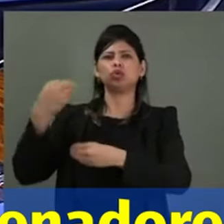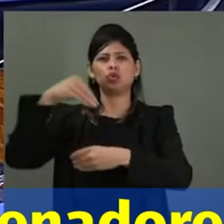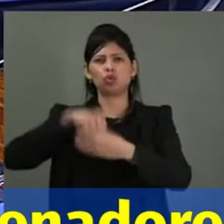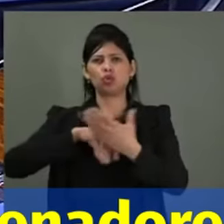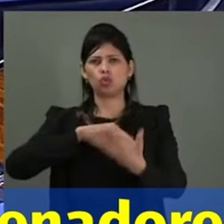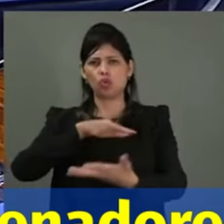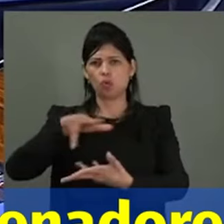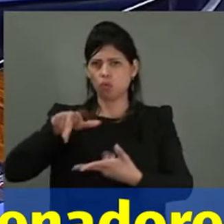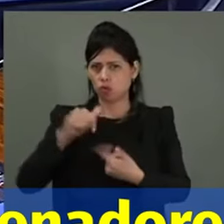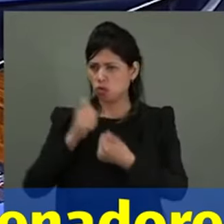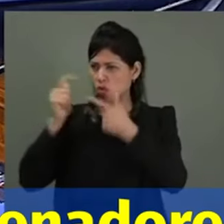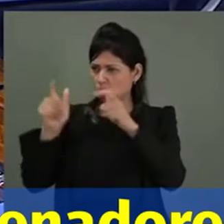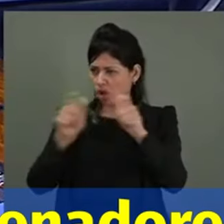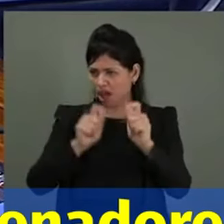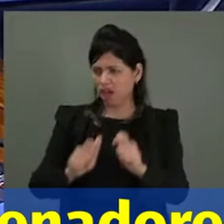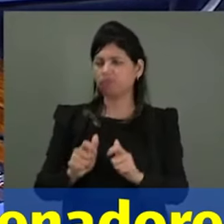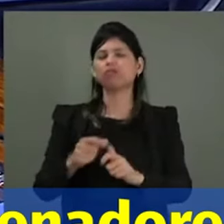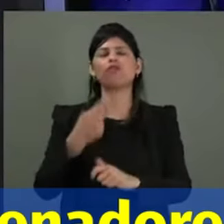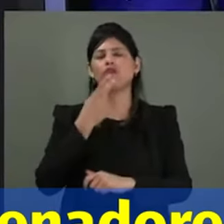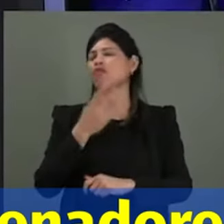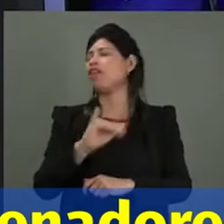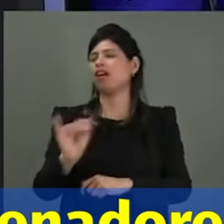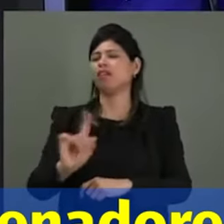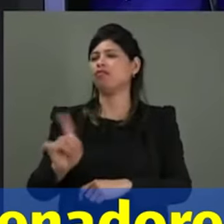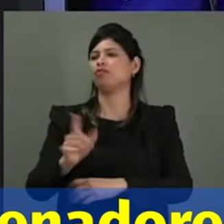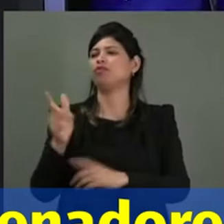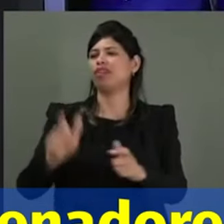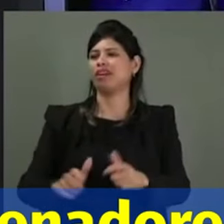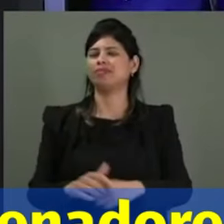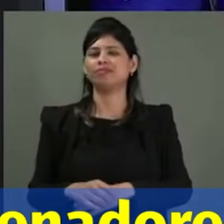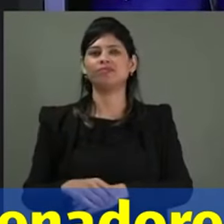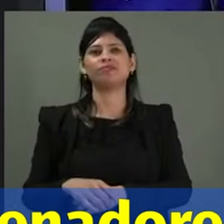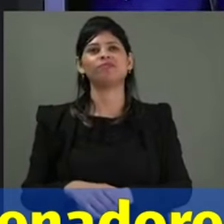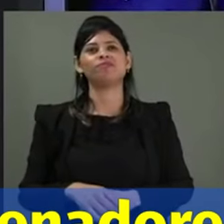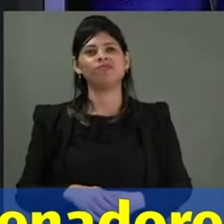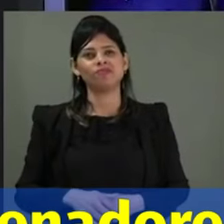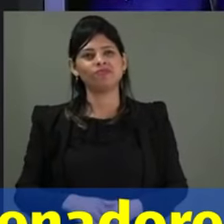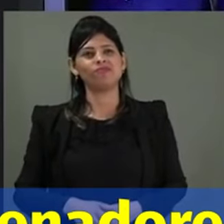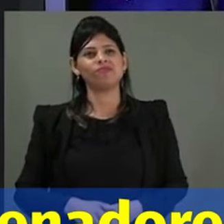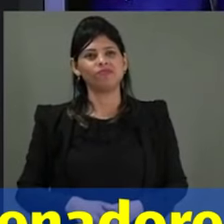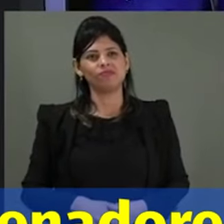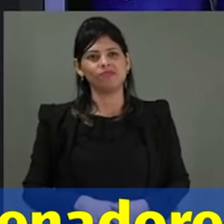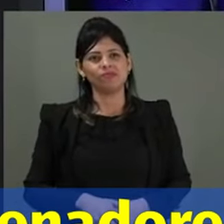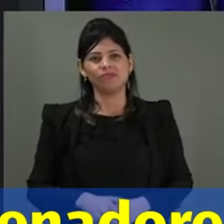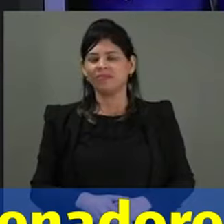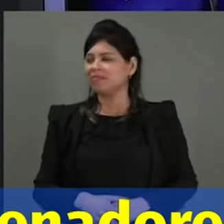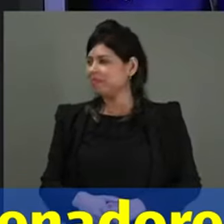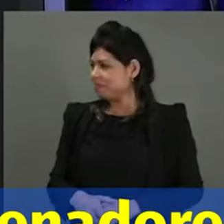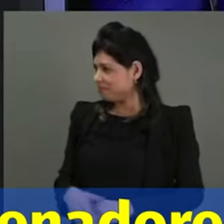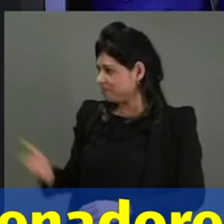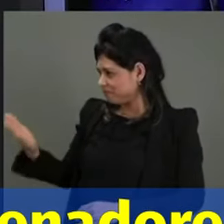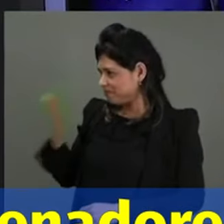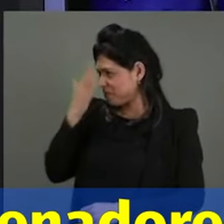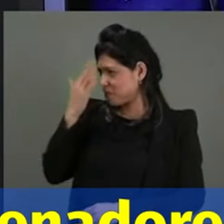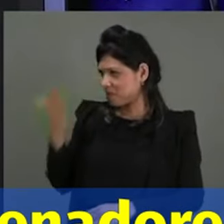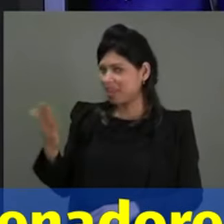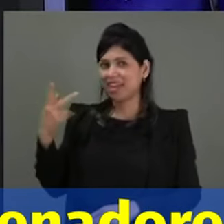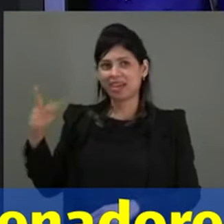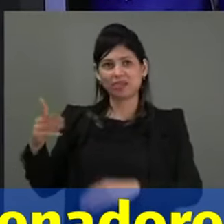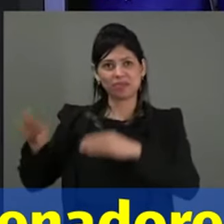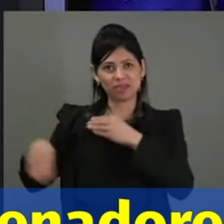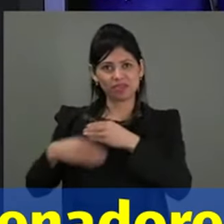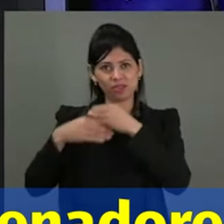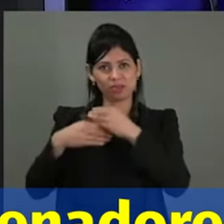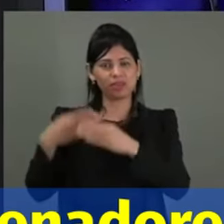vou dizer onde é o lugar, mas é preciso colocar. Senador Magno, obrigado, primeiramente, pela tua intervenção